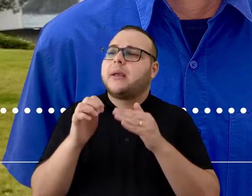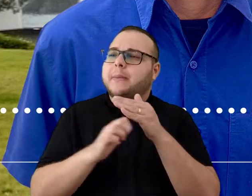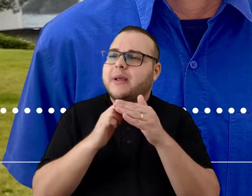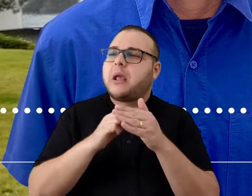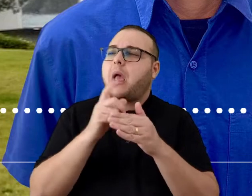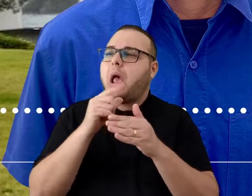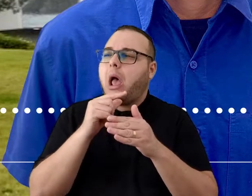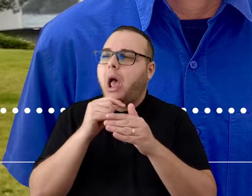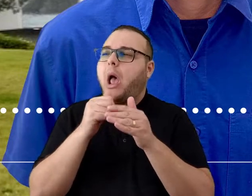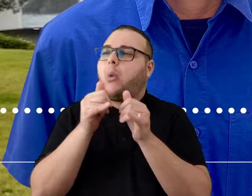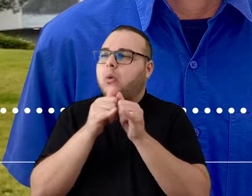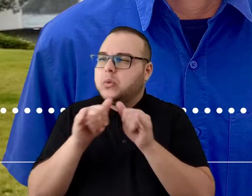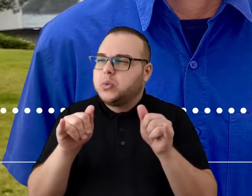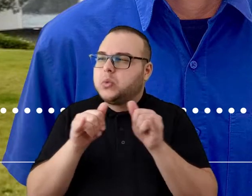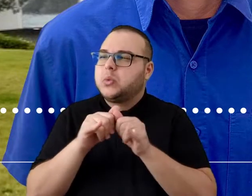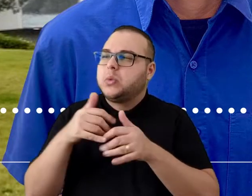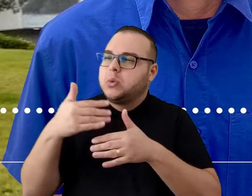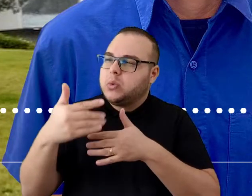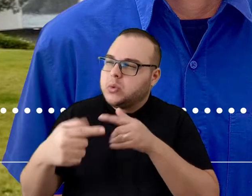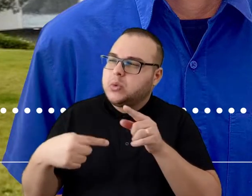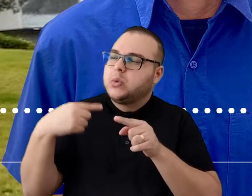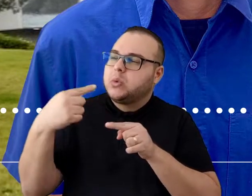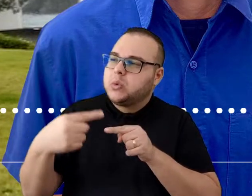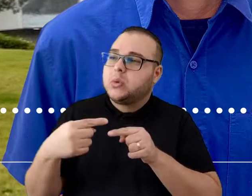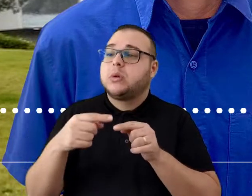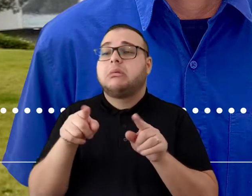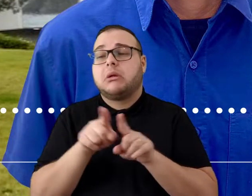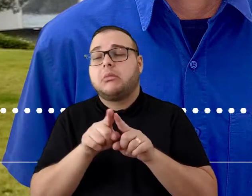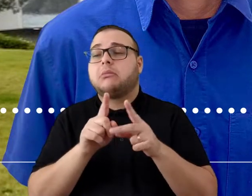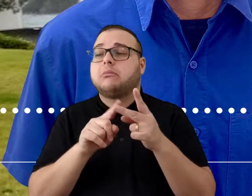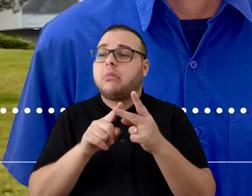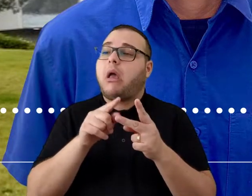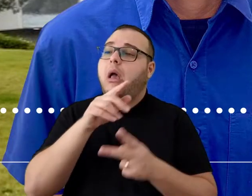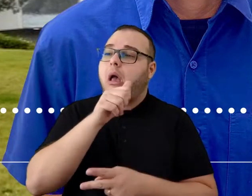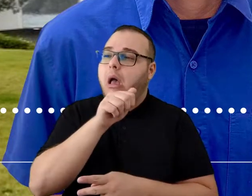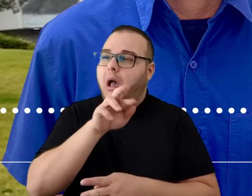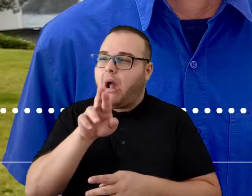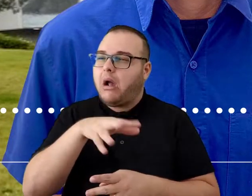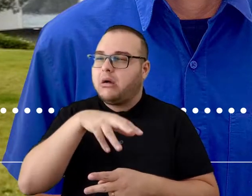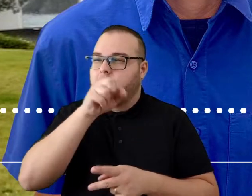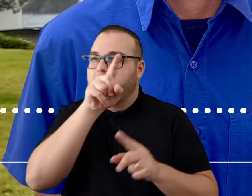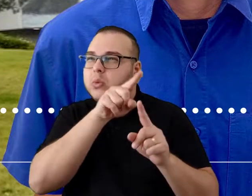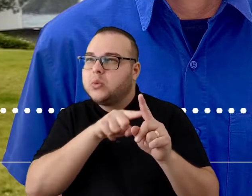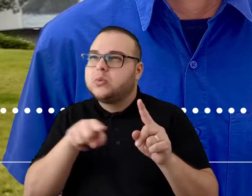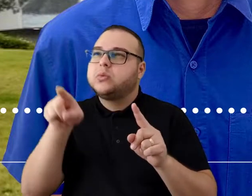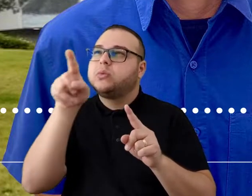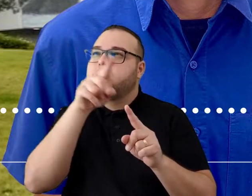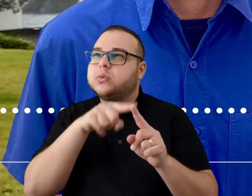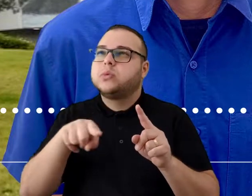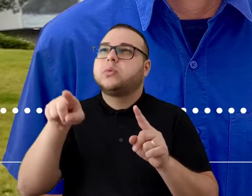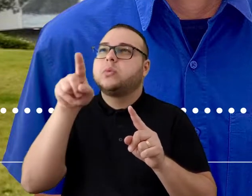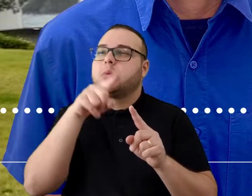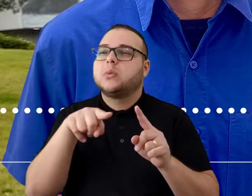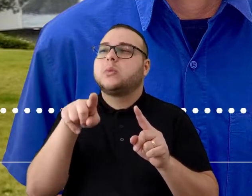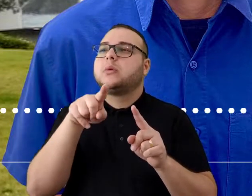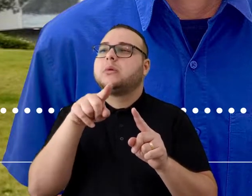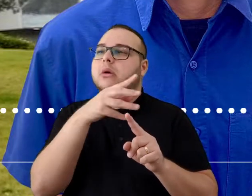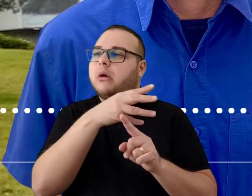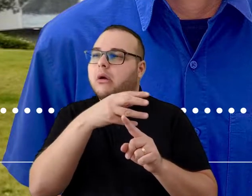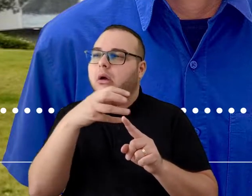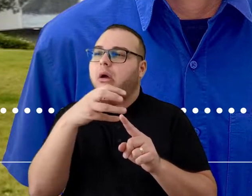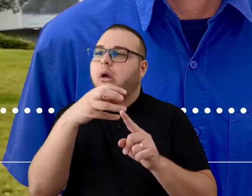recentemente a compra de parques eólicos. Então, a gente está 100% focados em gerar energia de fontes renováveis, né?